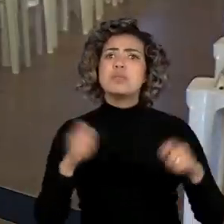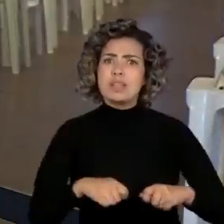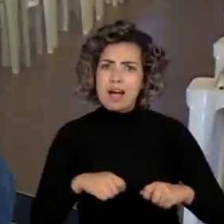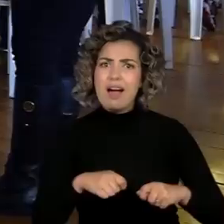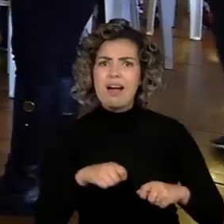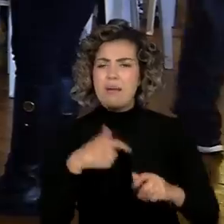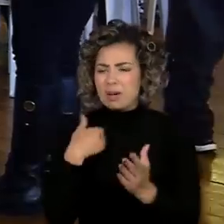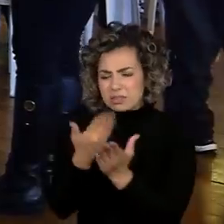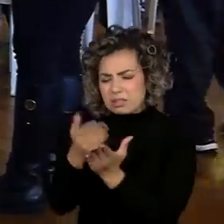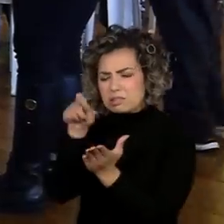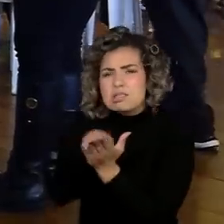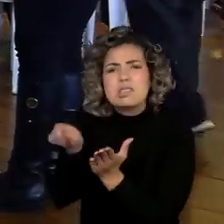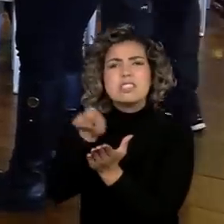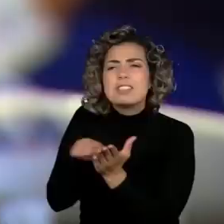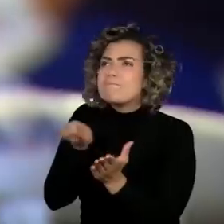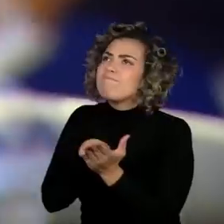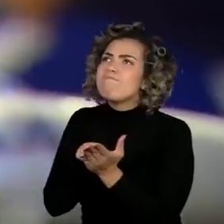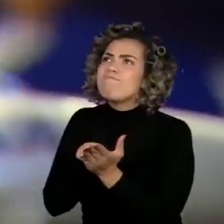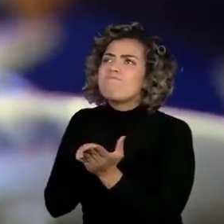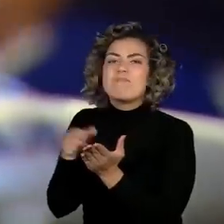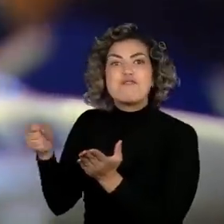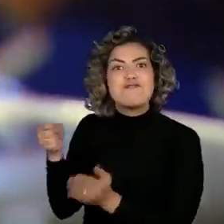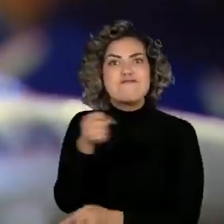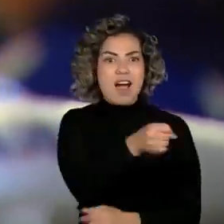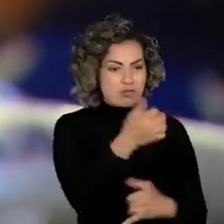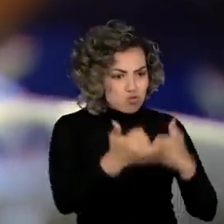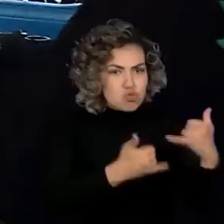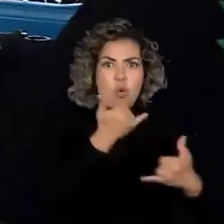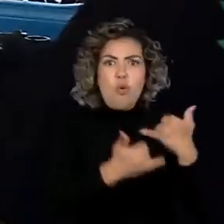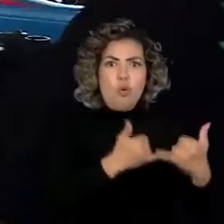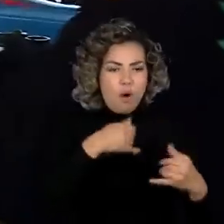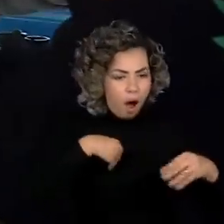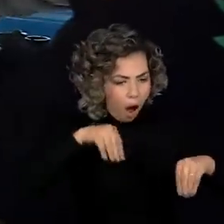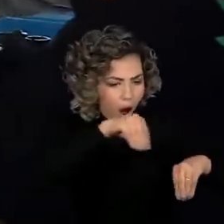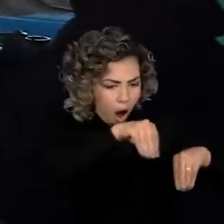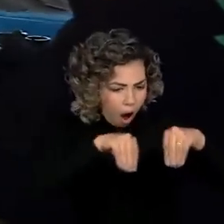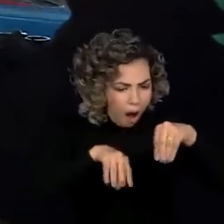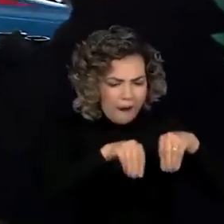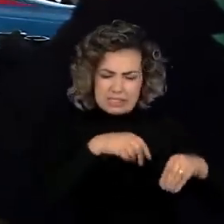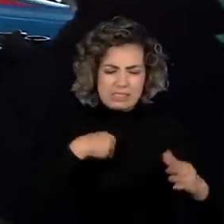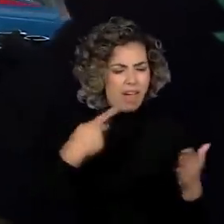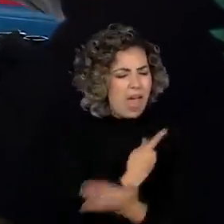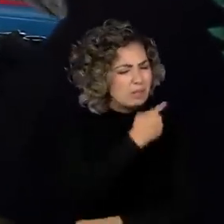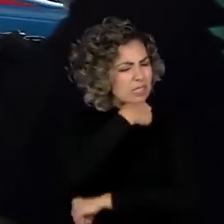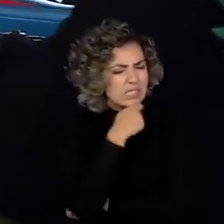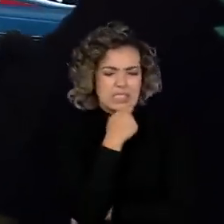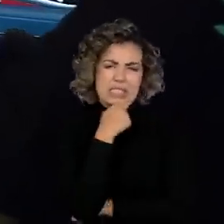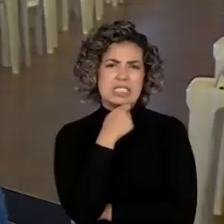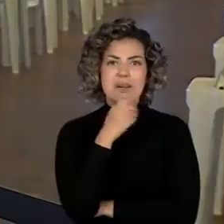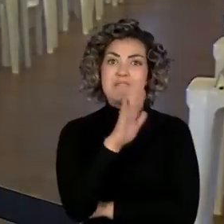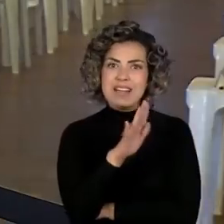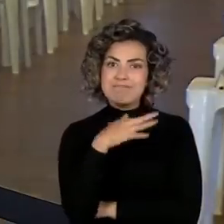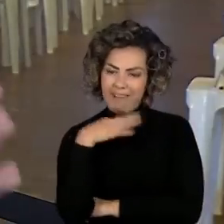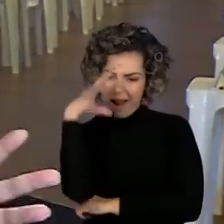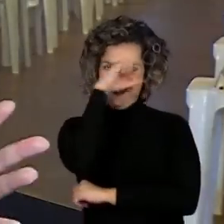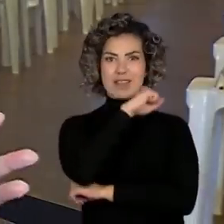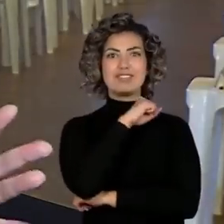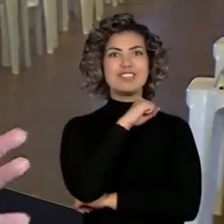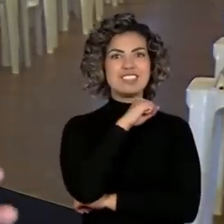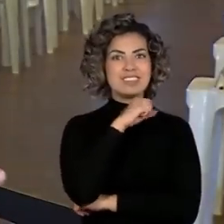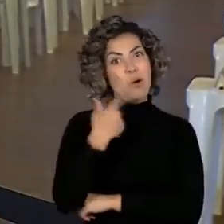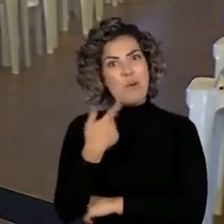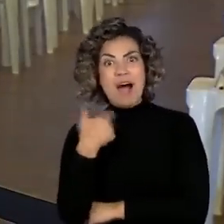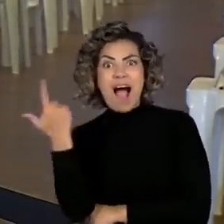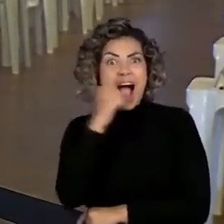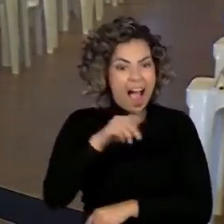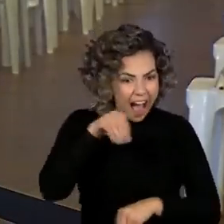de jogo, elas se superam cada vez mais. Aprendem com o erro, aprendem com a vitória. É grandioso ver